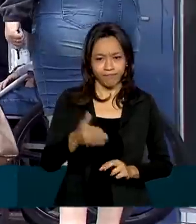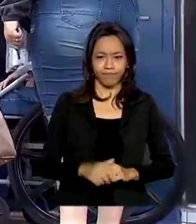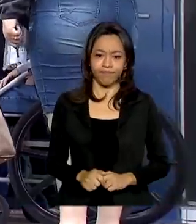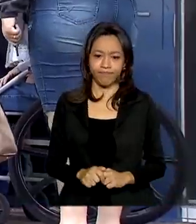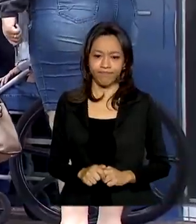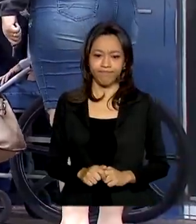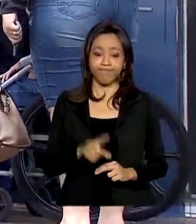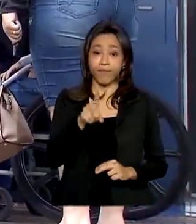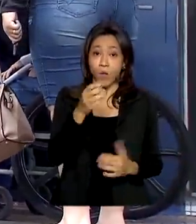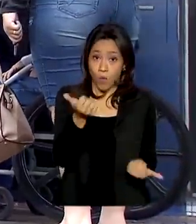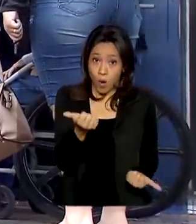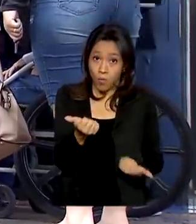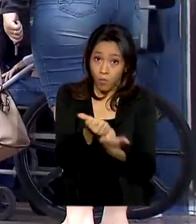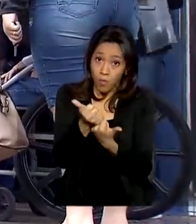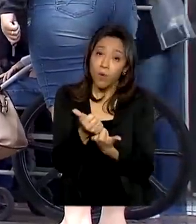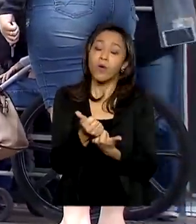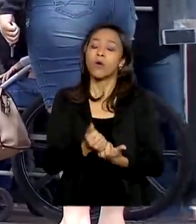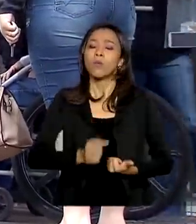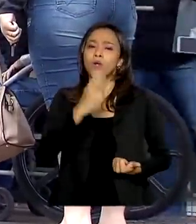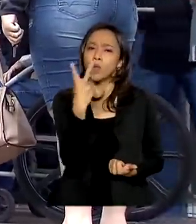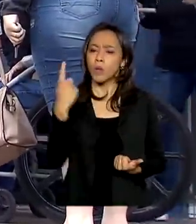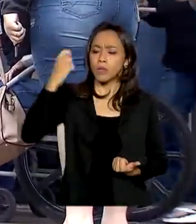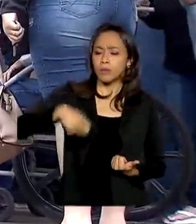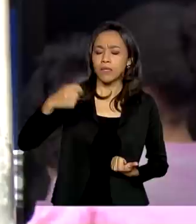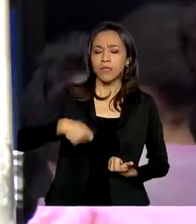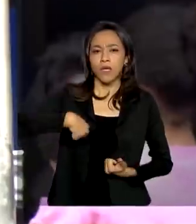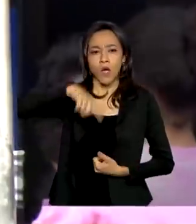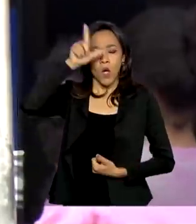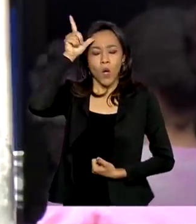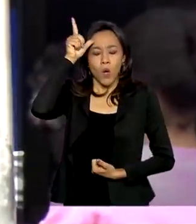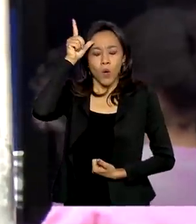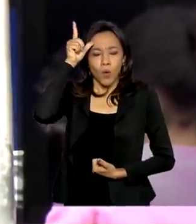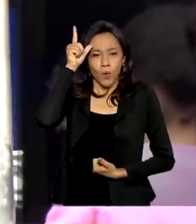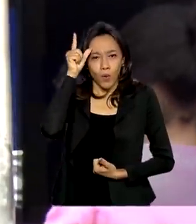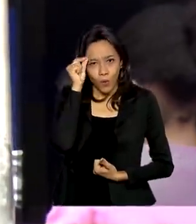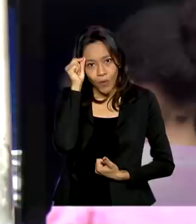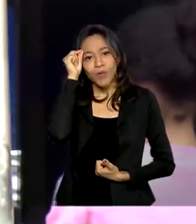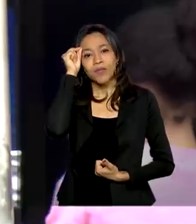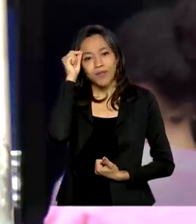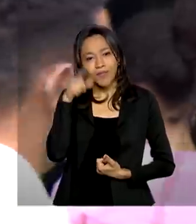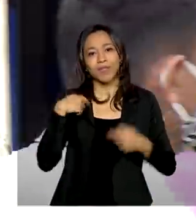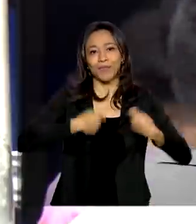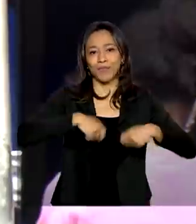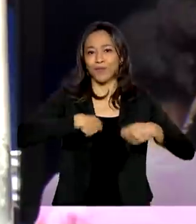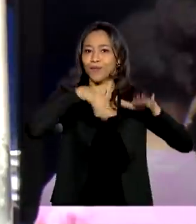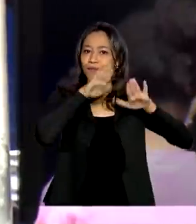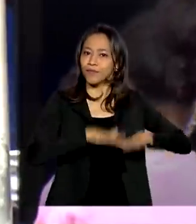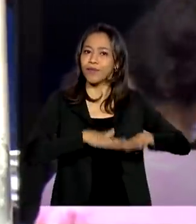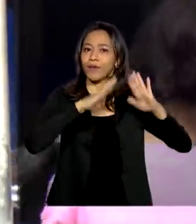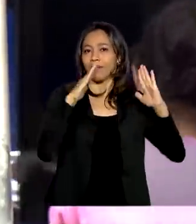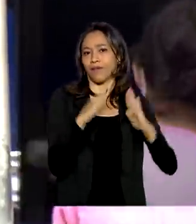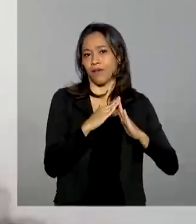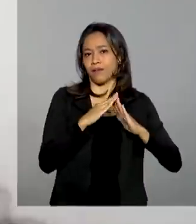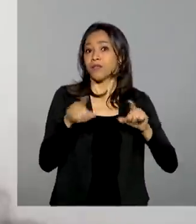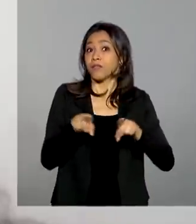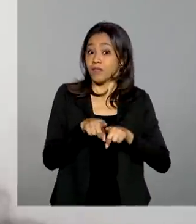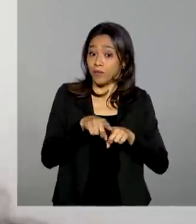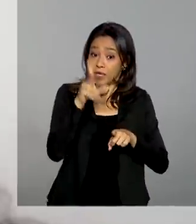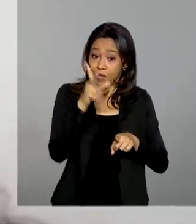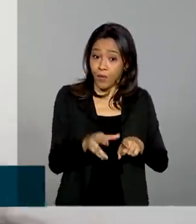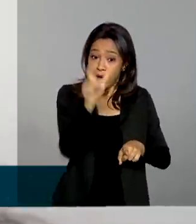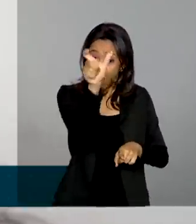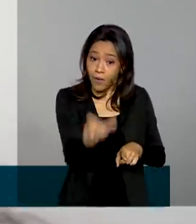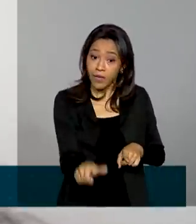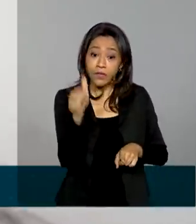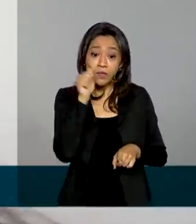A ajuda por mais dois meses vai dar um alívio a quem foi obrigado a paralisar as atividades profissionais como essa